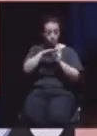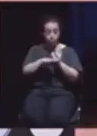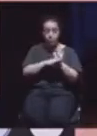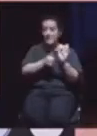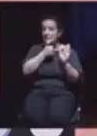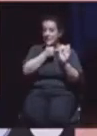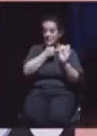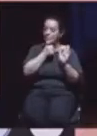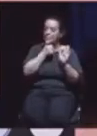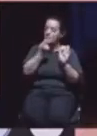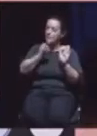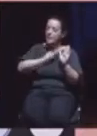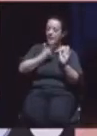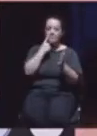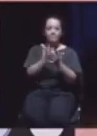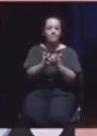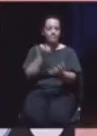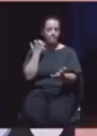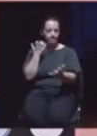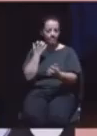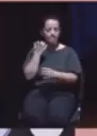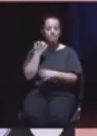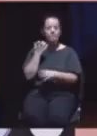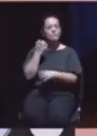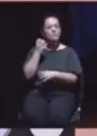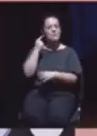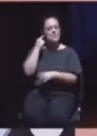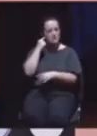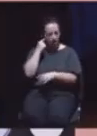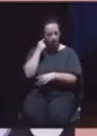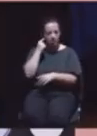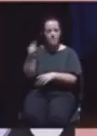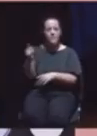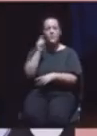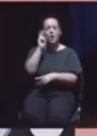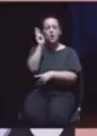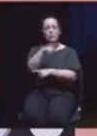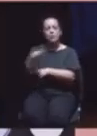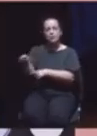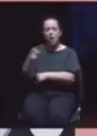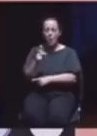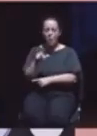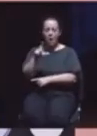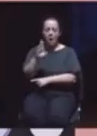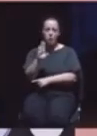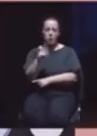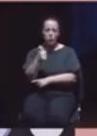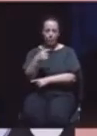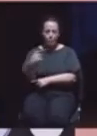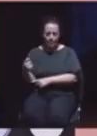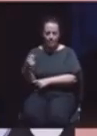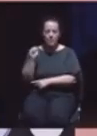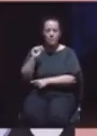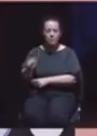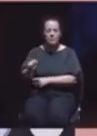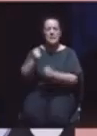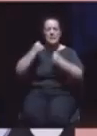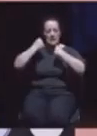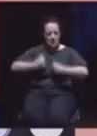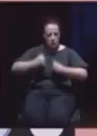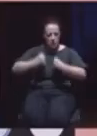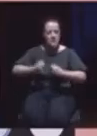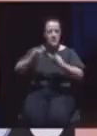justo destacar o levantamento já encetado pelo Museu do Aljube, Resistência e Libertade, que promoveu uma